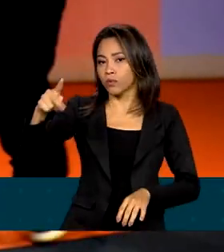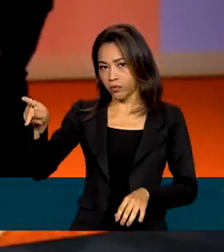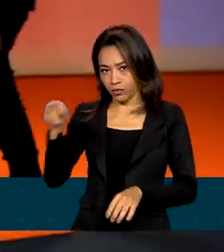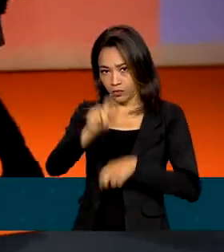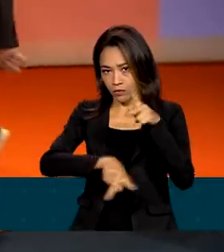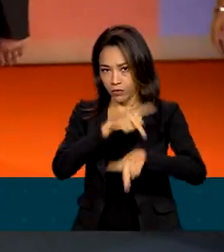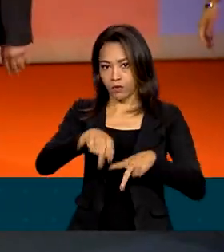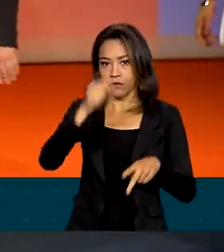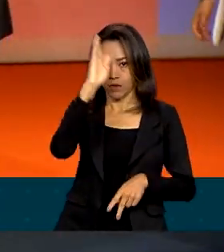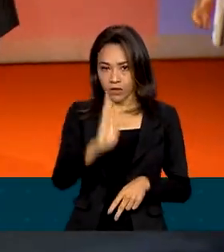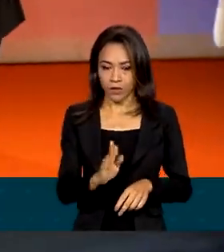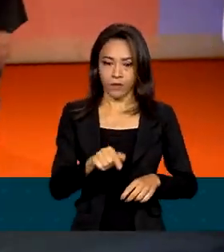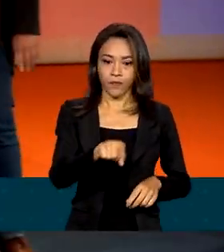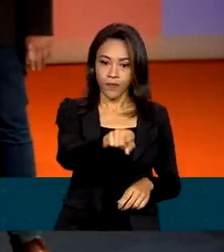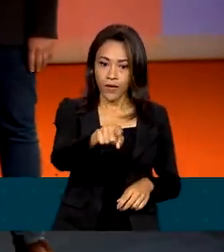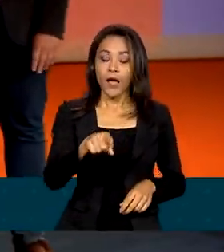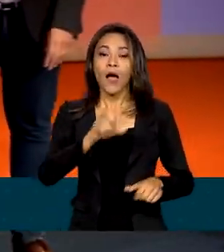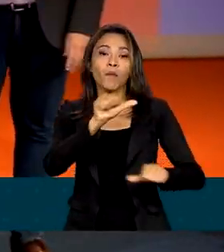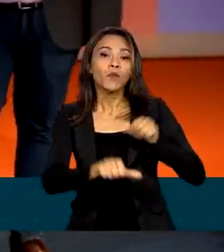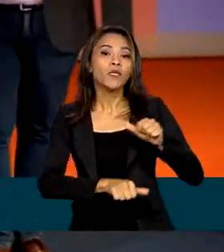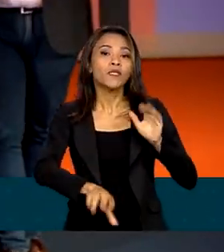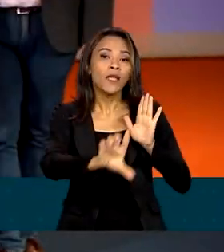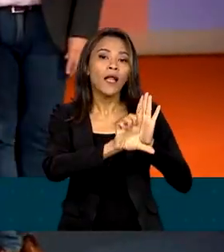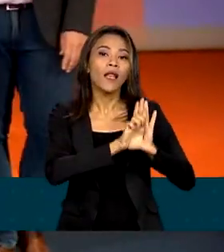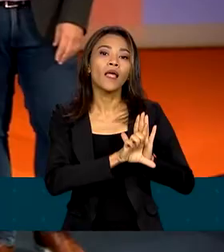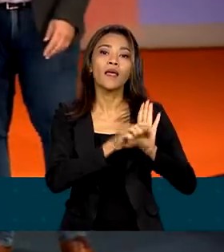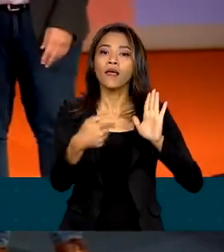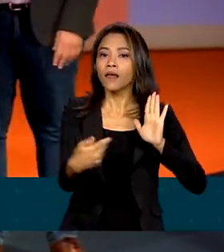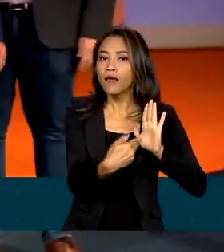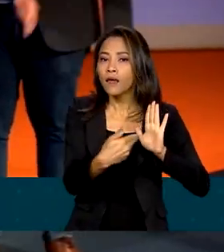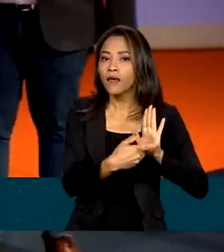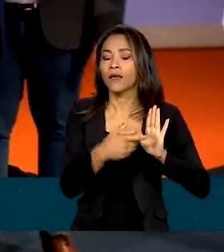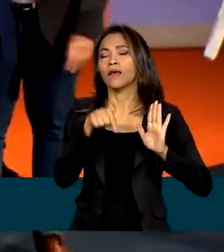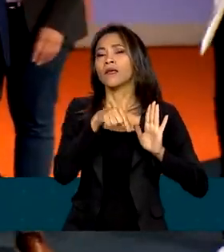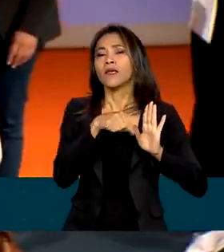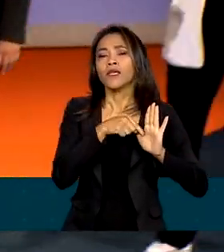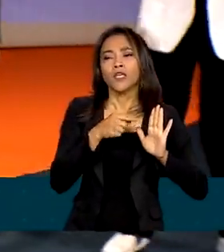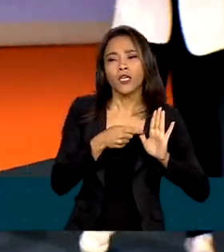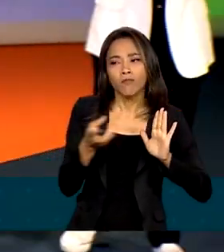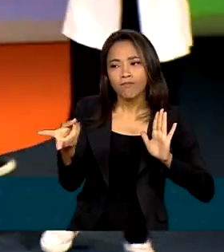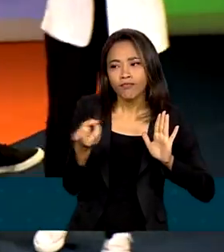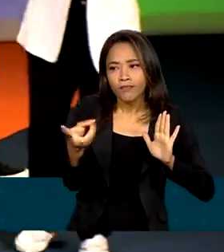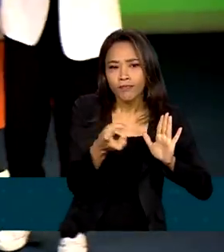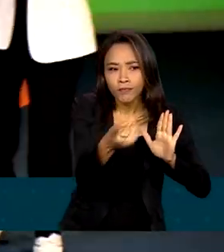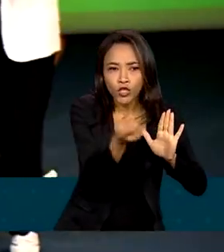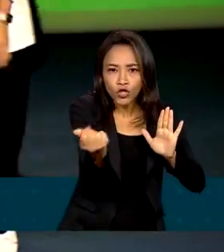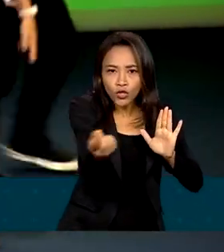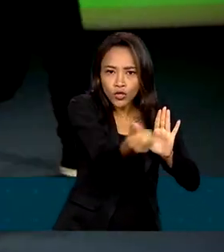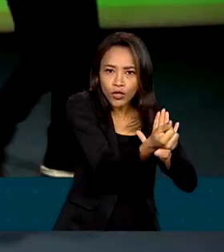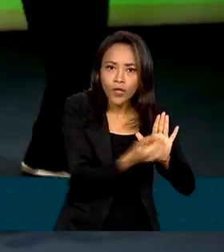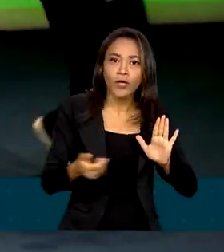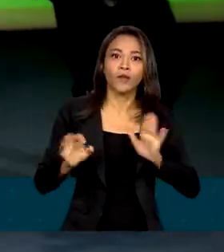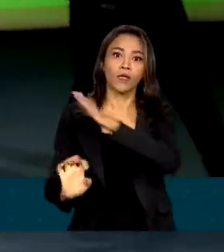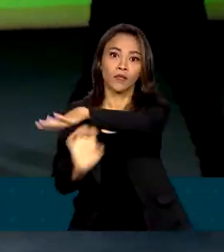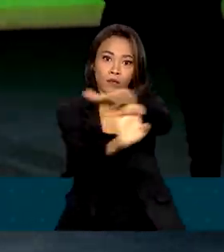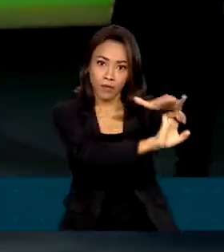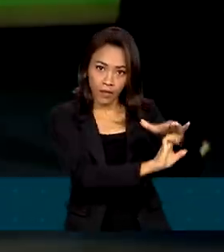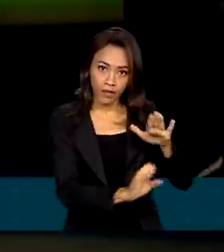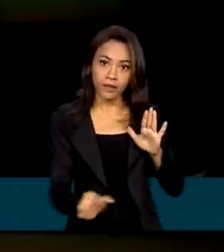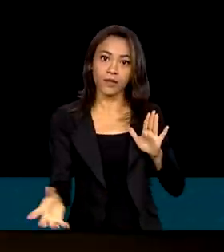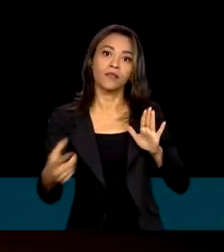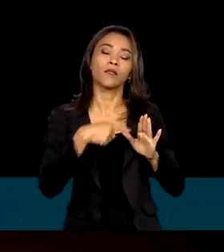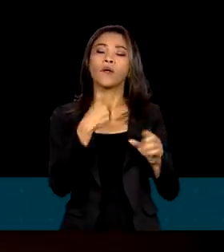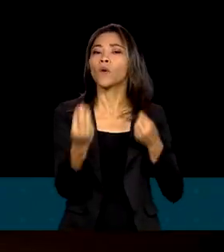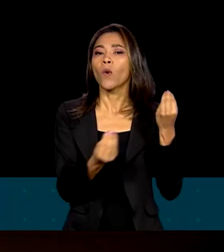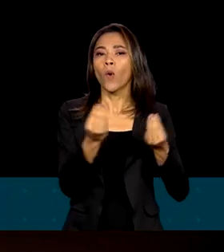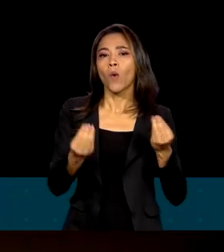mudança será na Lei Rouanet, que busca o investimento da iniciativa privada no setor cultural por meio